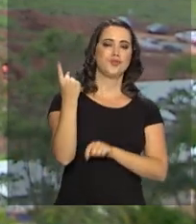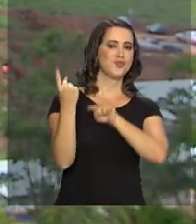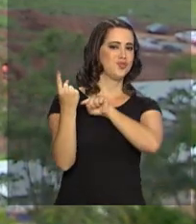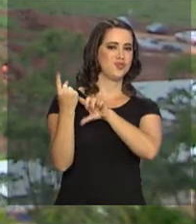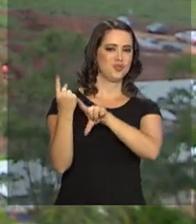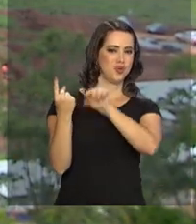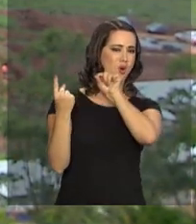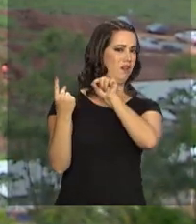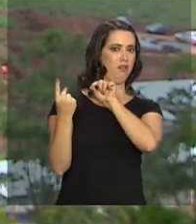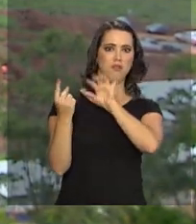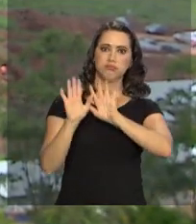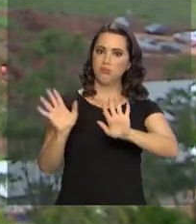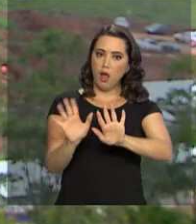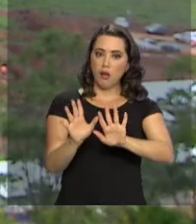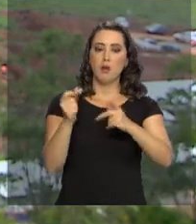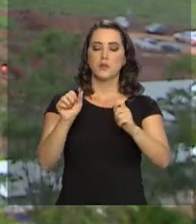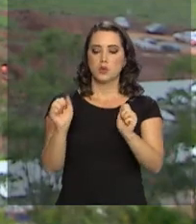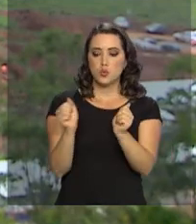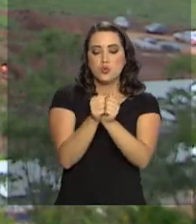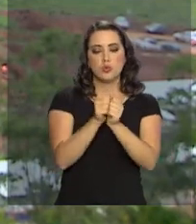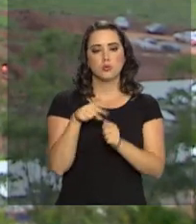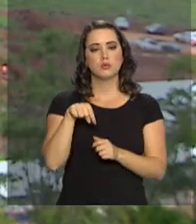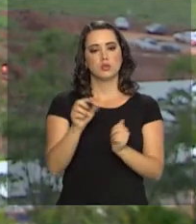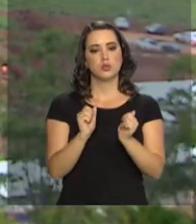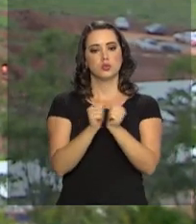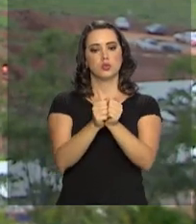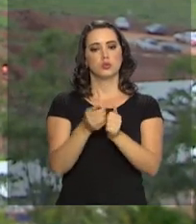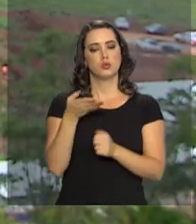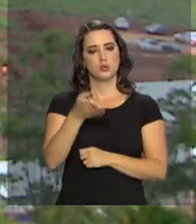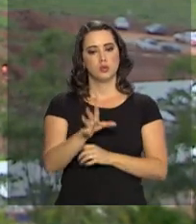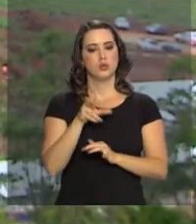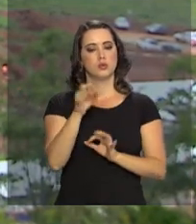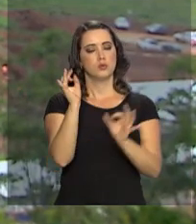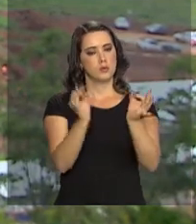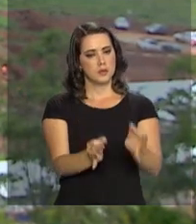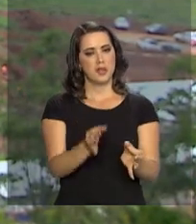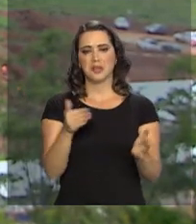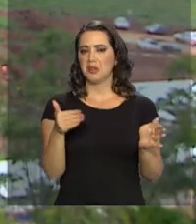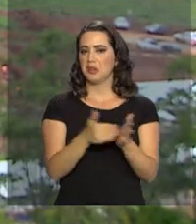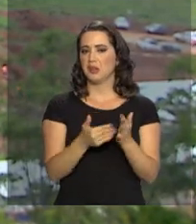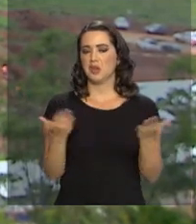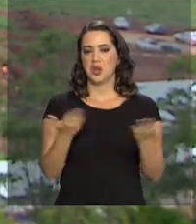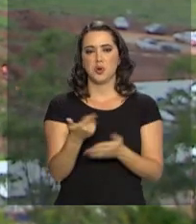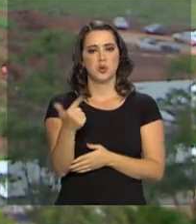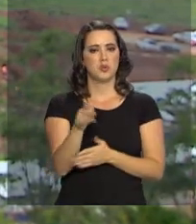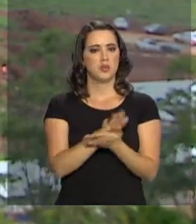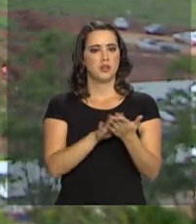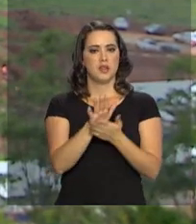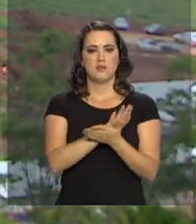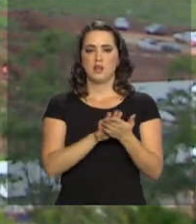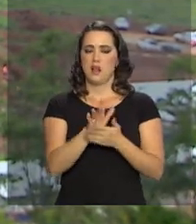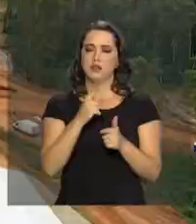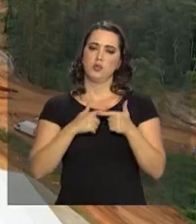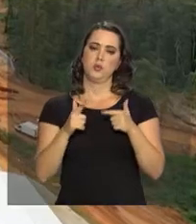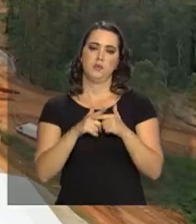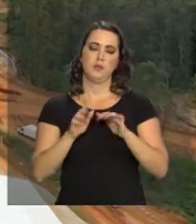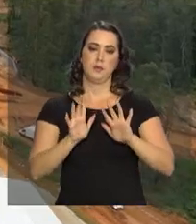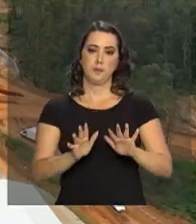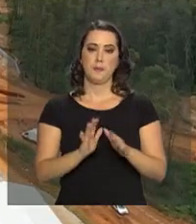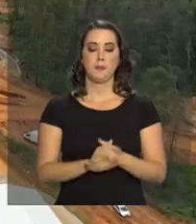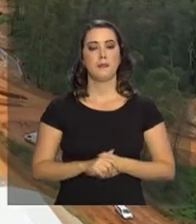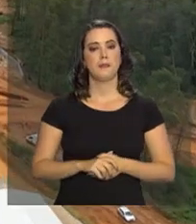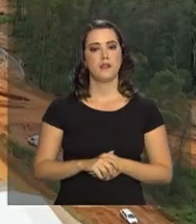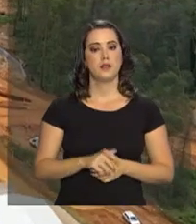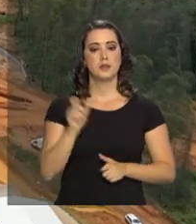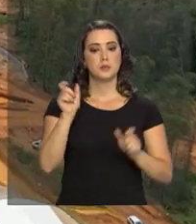dessa trilha. Então, por isso a gente está aqui, está acontecendo tudo direitinho. Até agora não houve questionamento nenhum diferente. Os